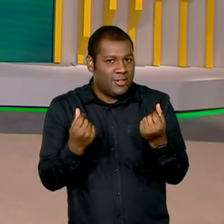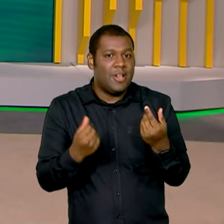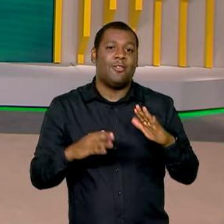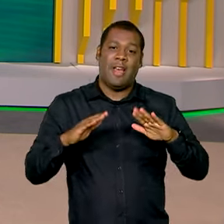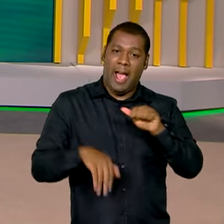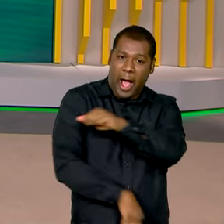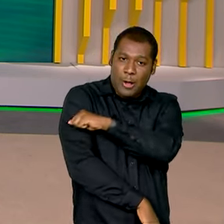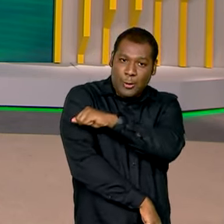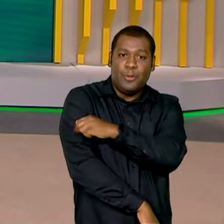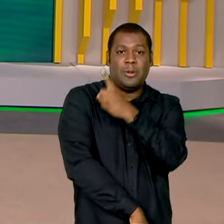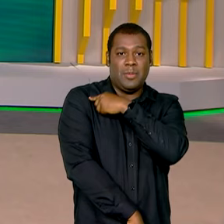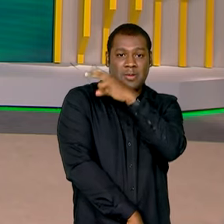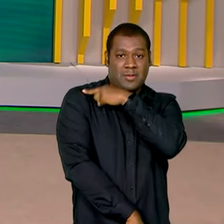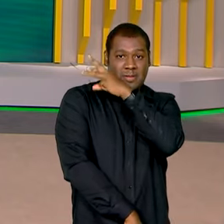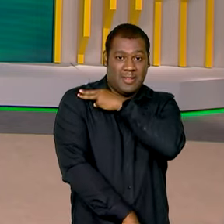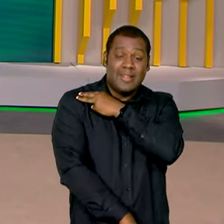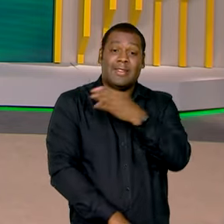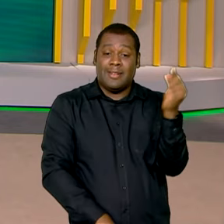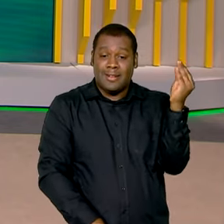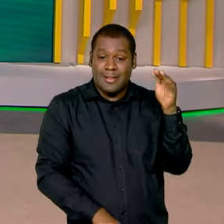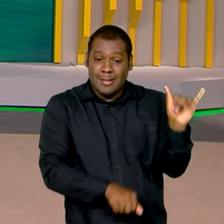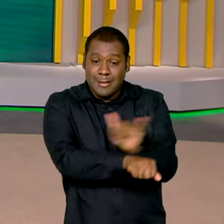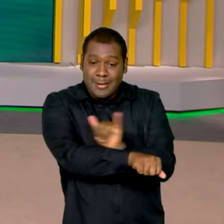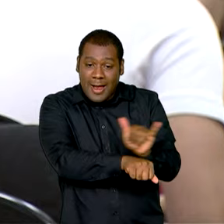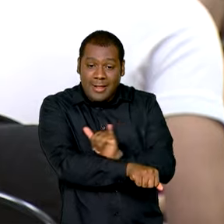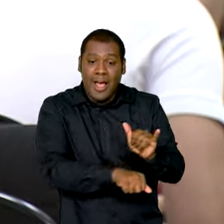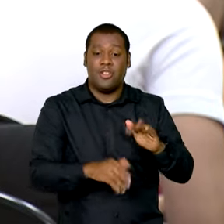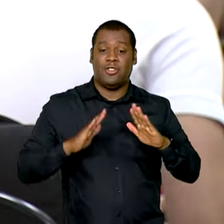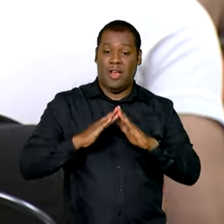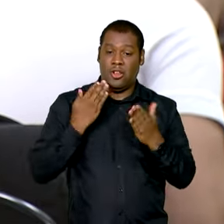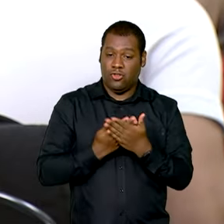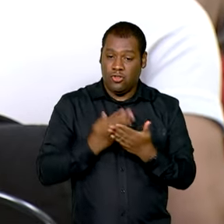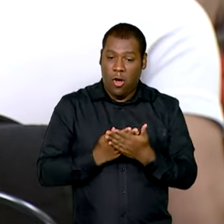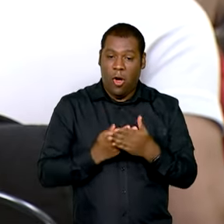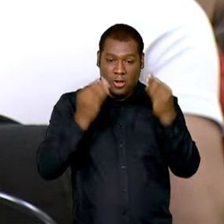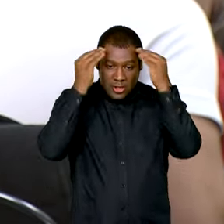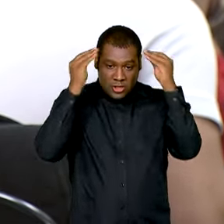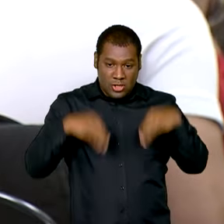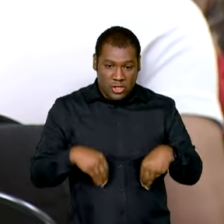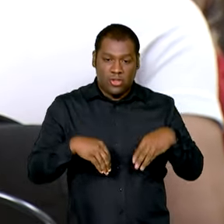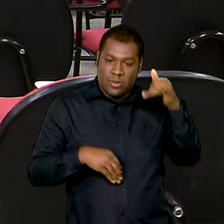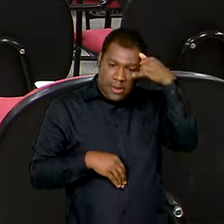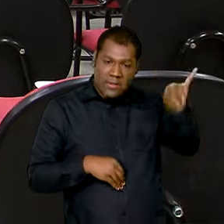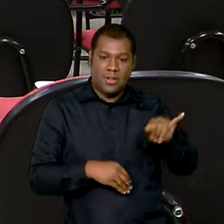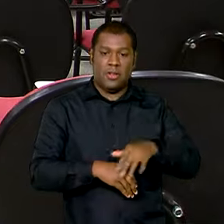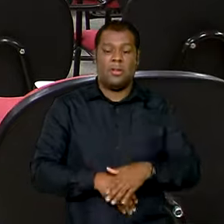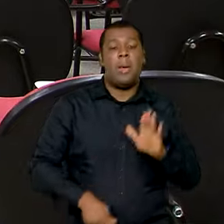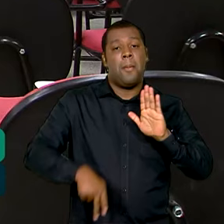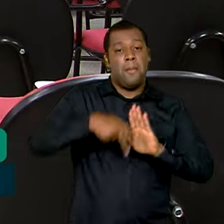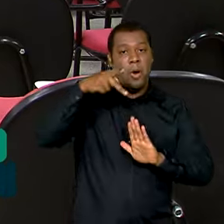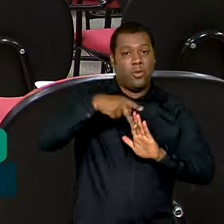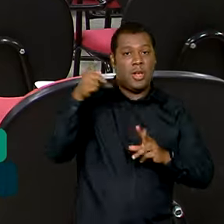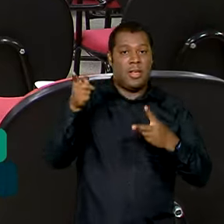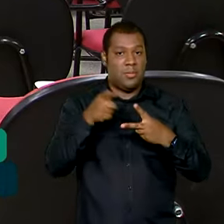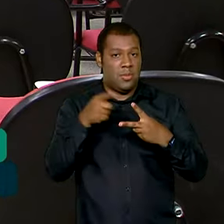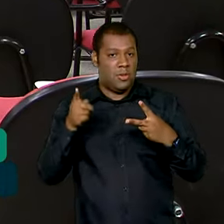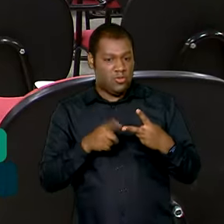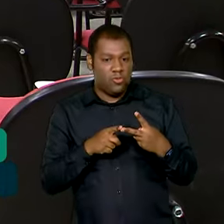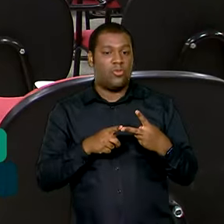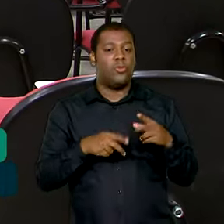para combater a invasão escolar. As duas portarias publicadas no Diário Oficial da União